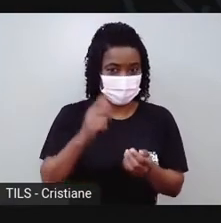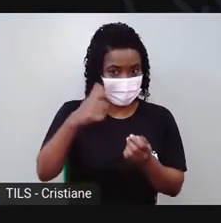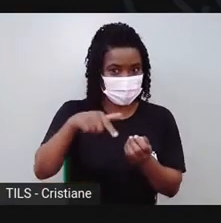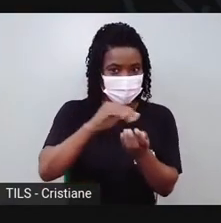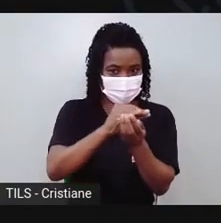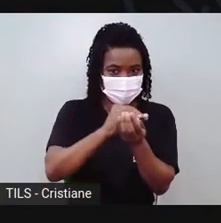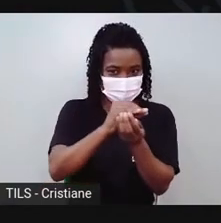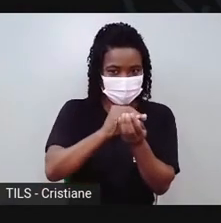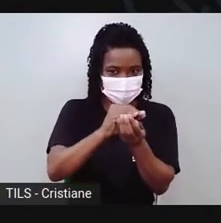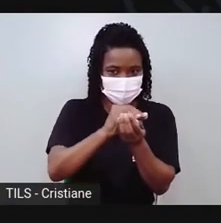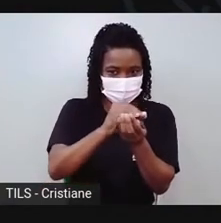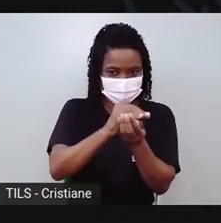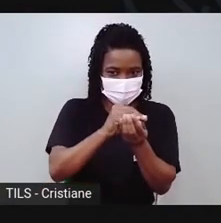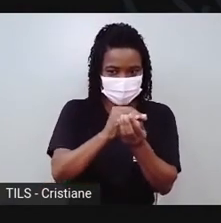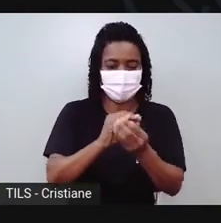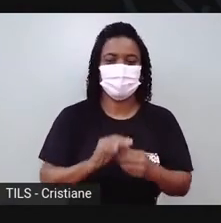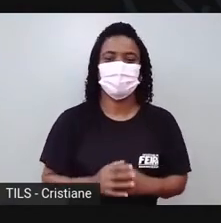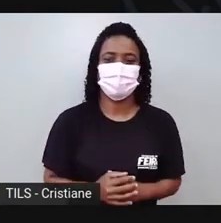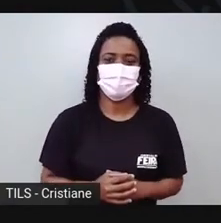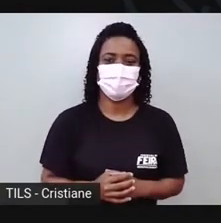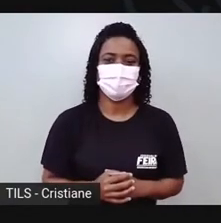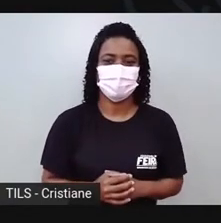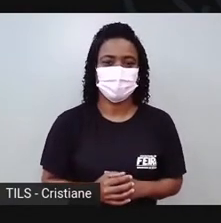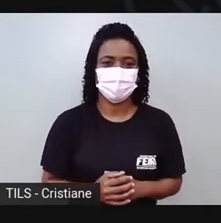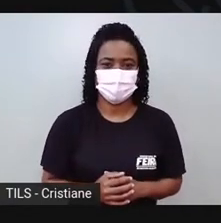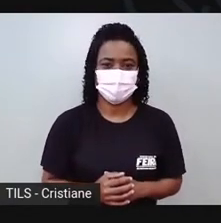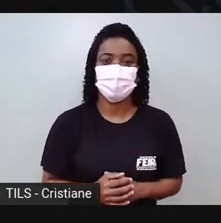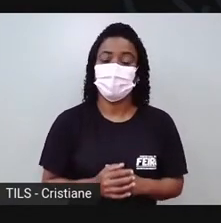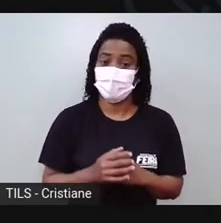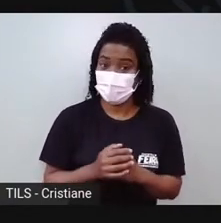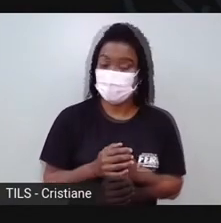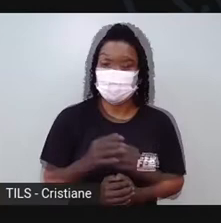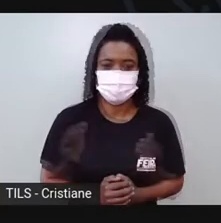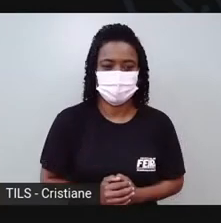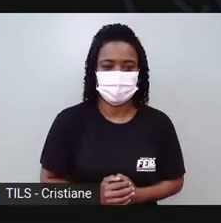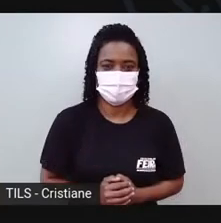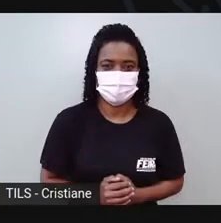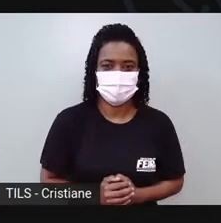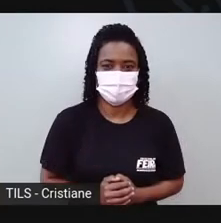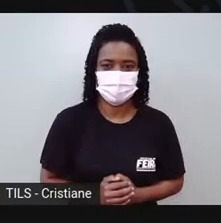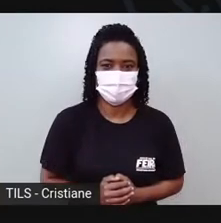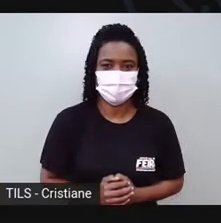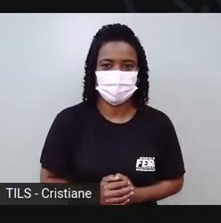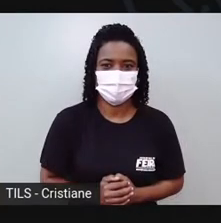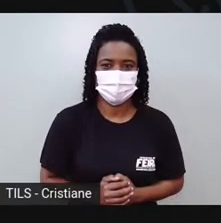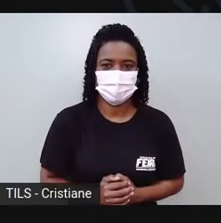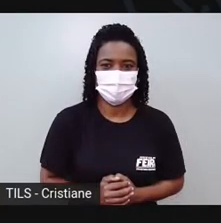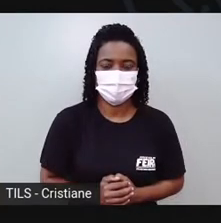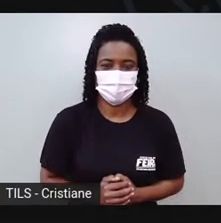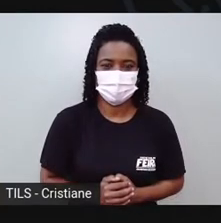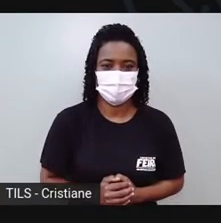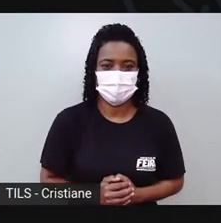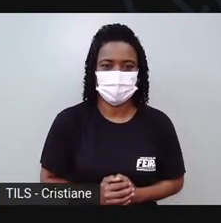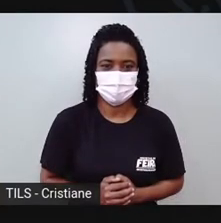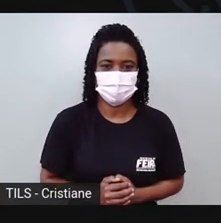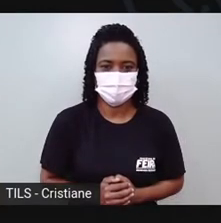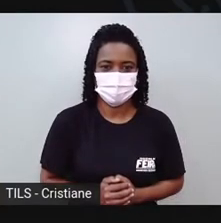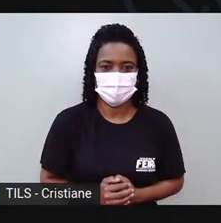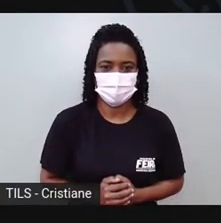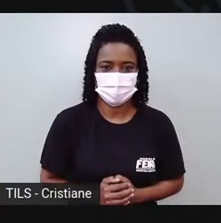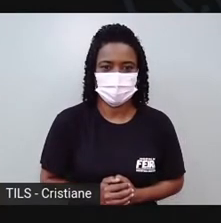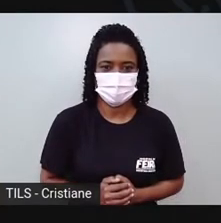Pronto. Aí agora a gente vai pegar uma menor e a gente vai colocar